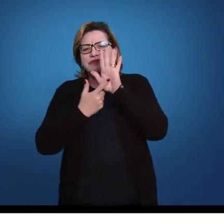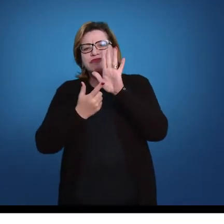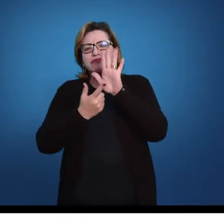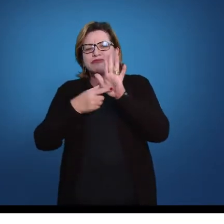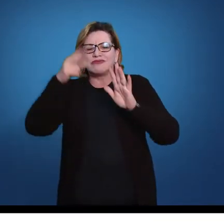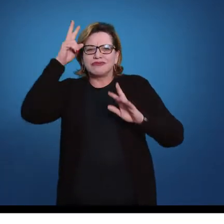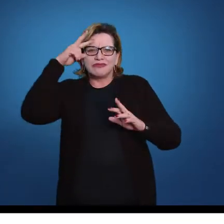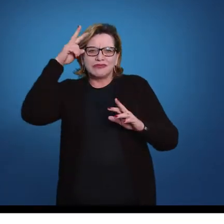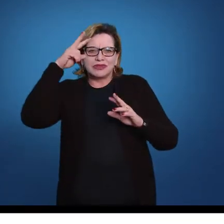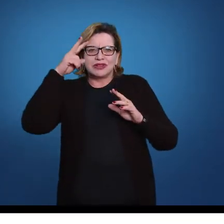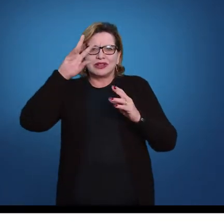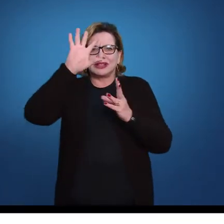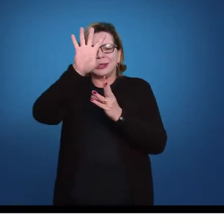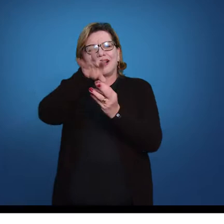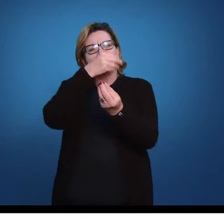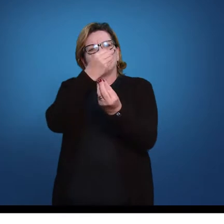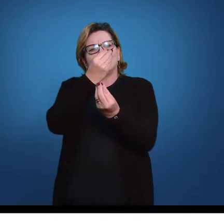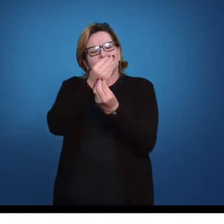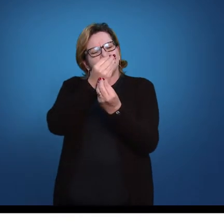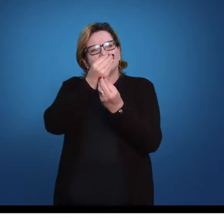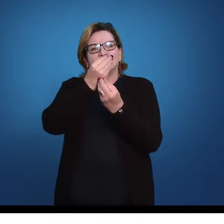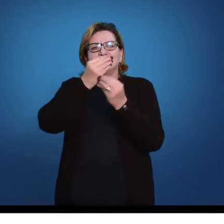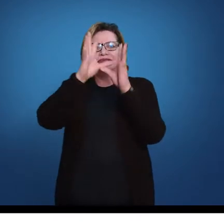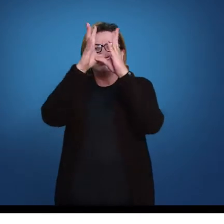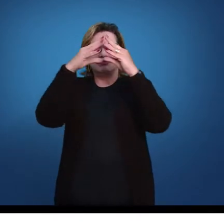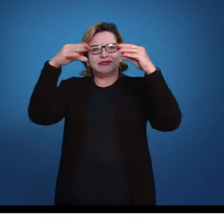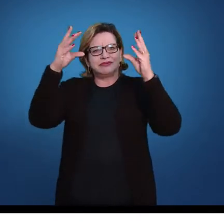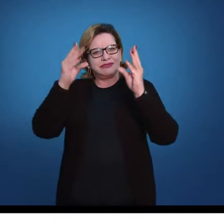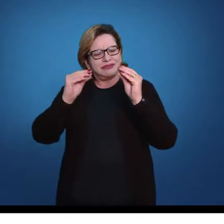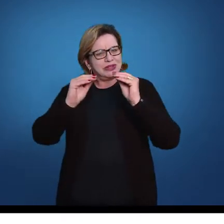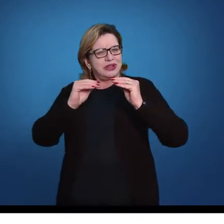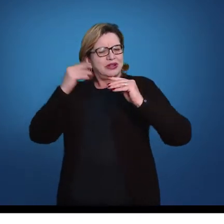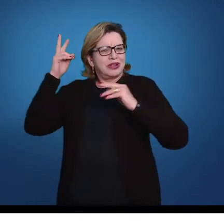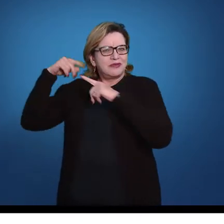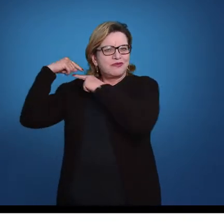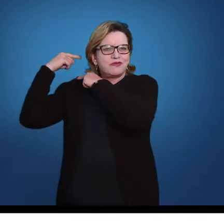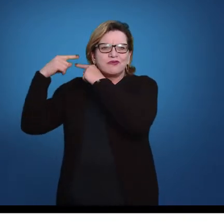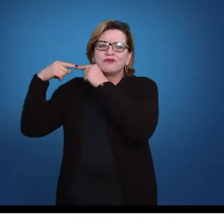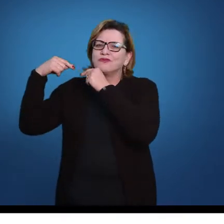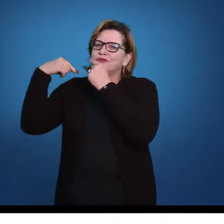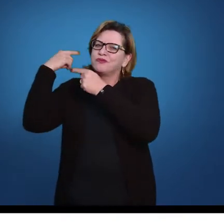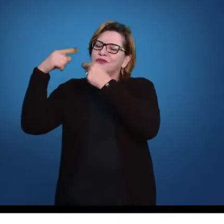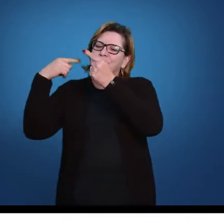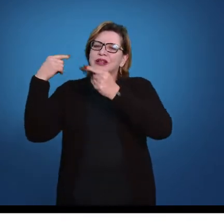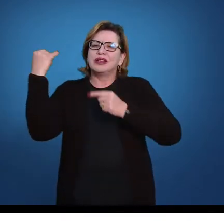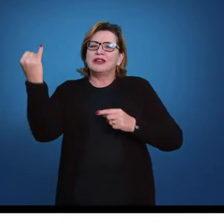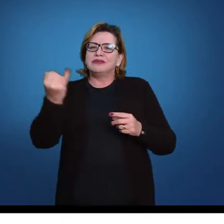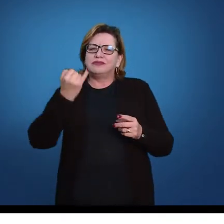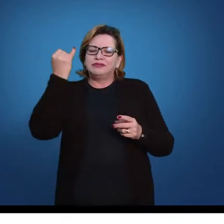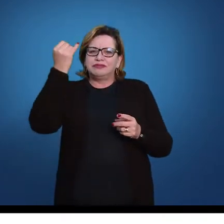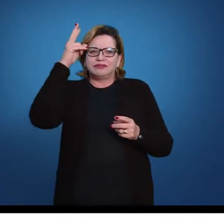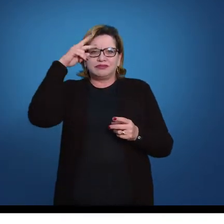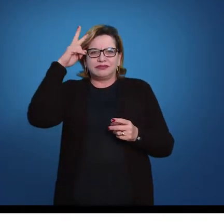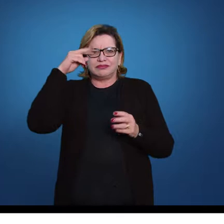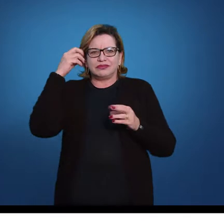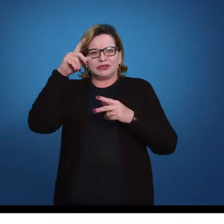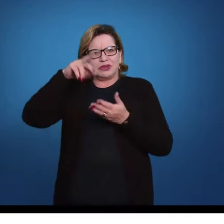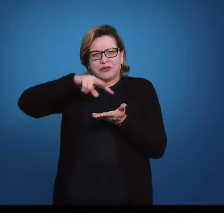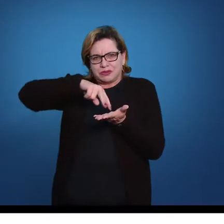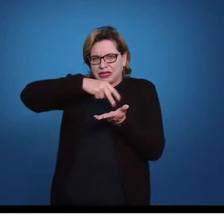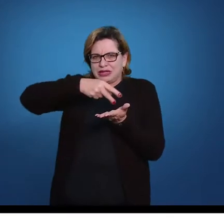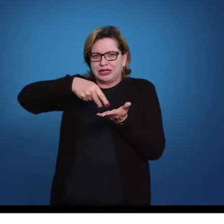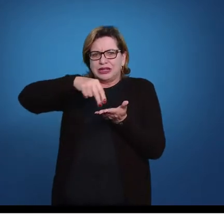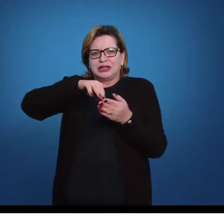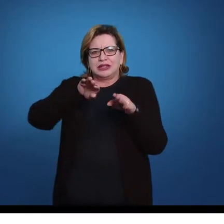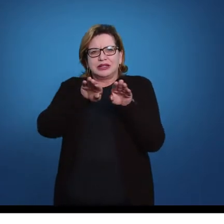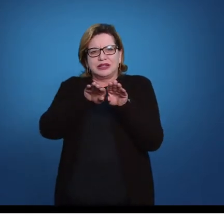em que a arte circense foi se desenvolvendo ao longo da história. É importante destacar que, assim como a dança,